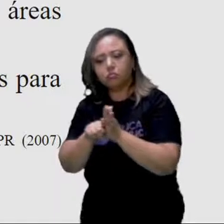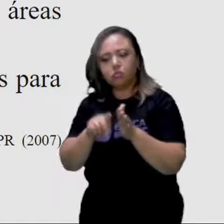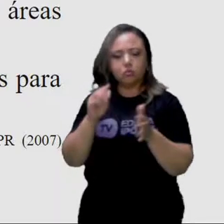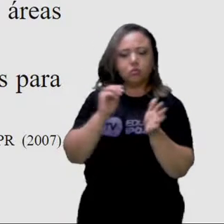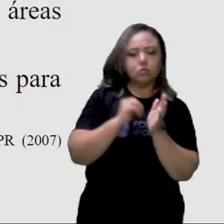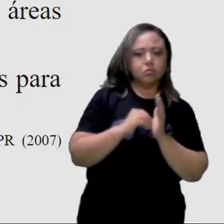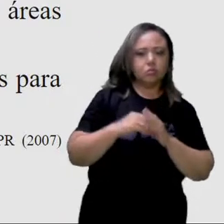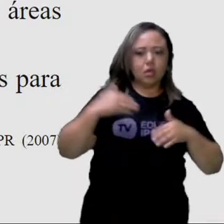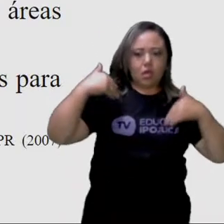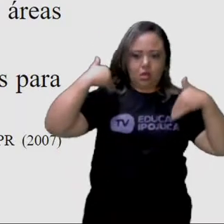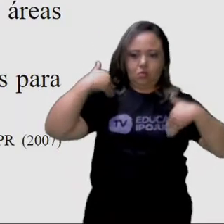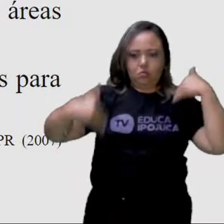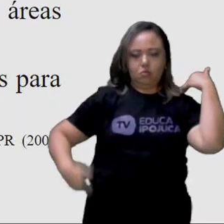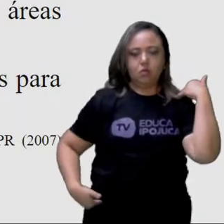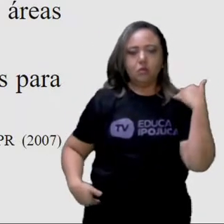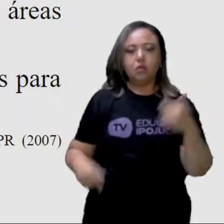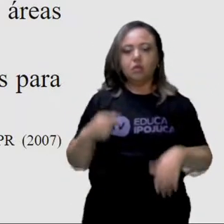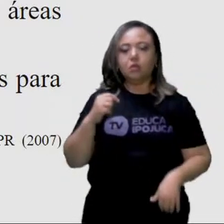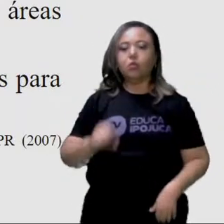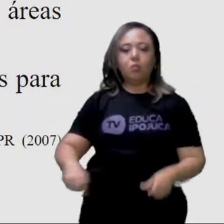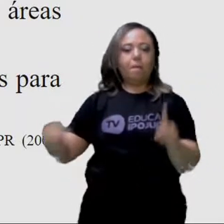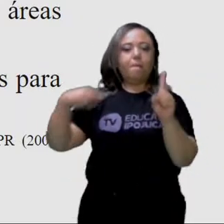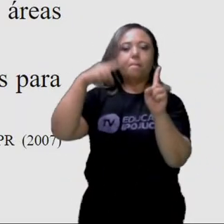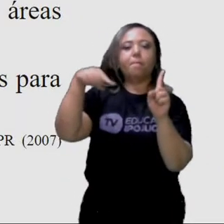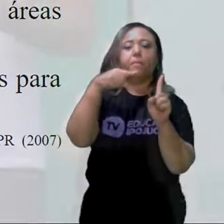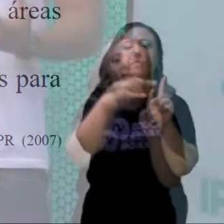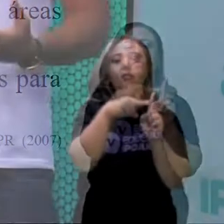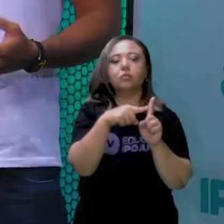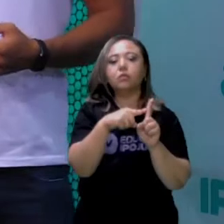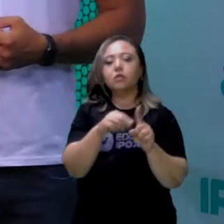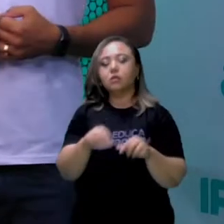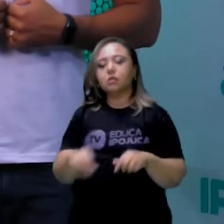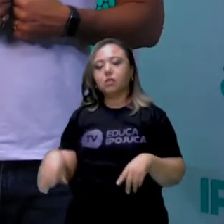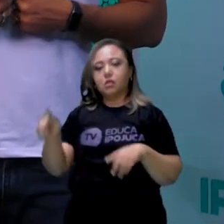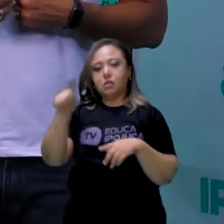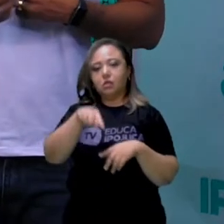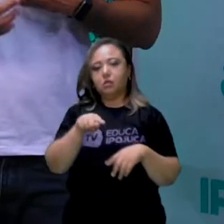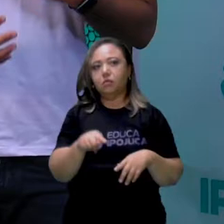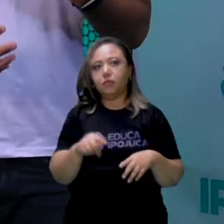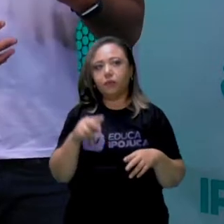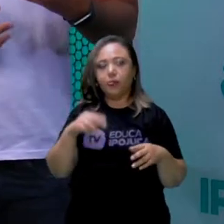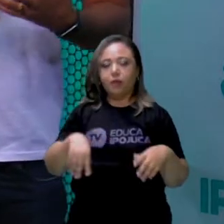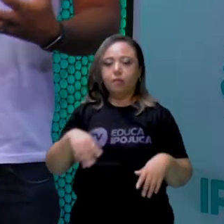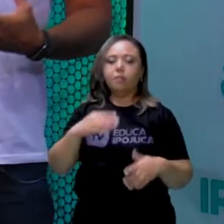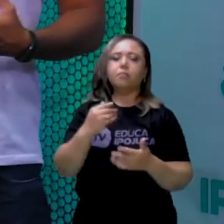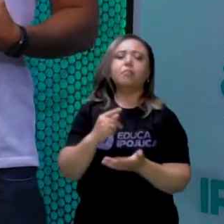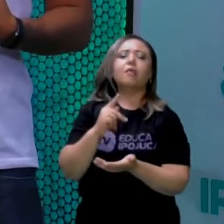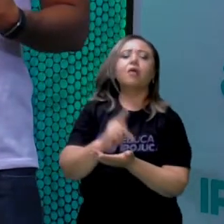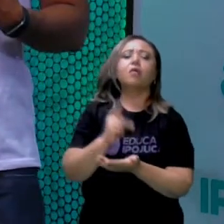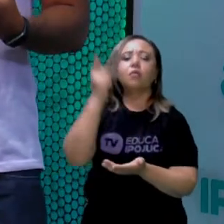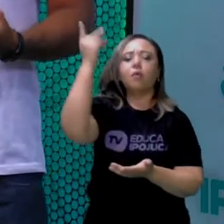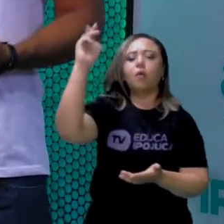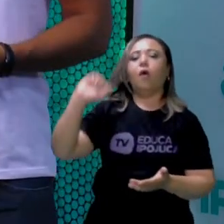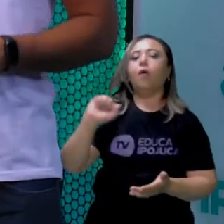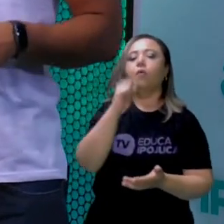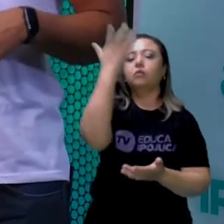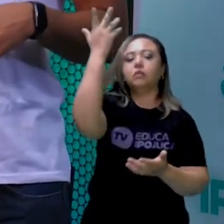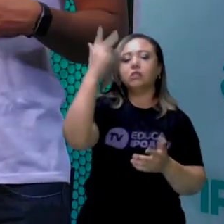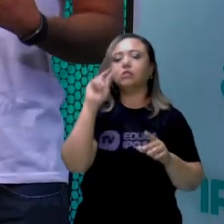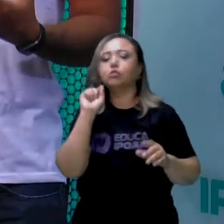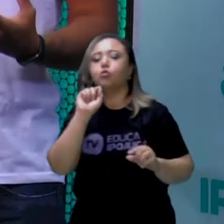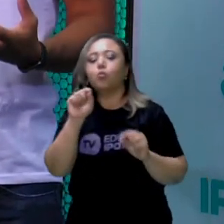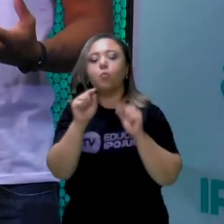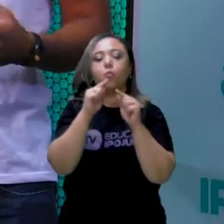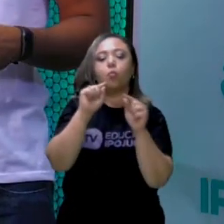e aí eles tinham como objetivo as questões biológicas que estavam ali surgindo para entender